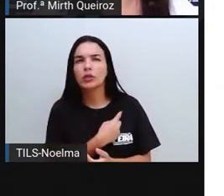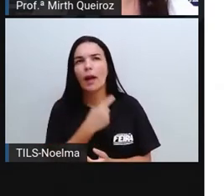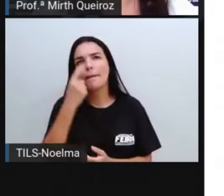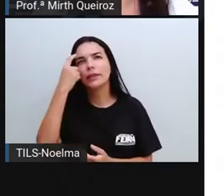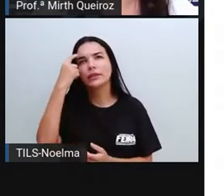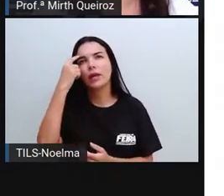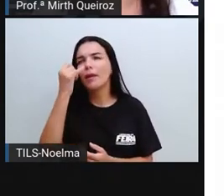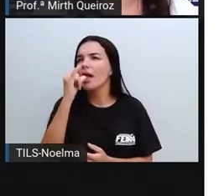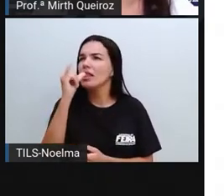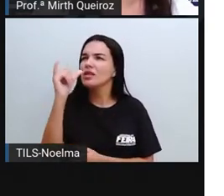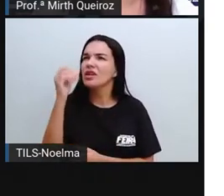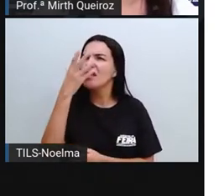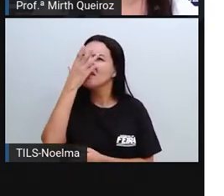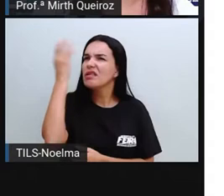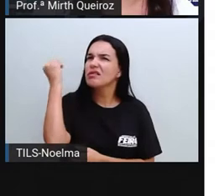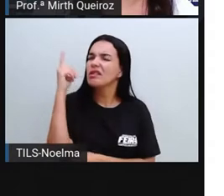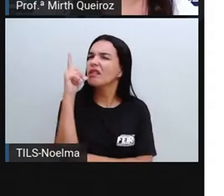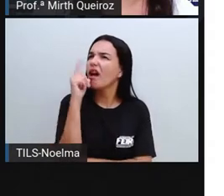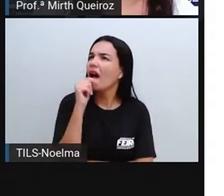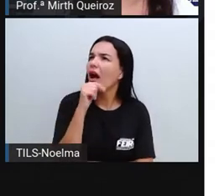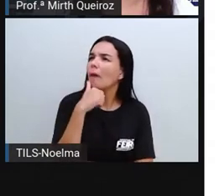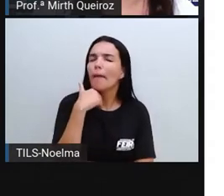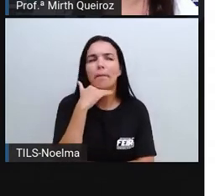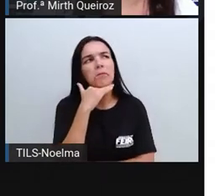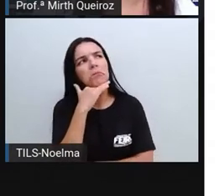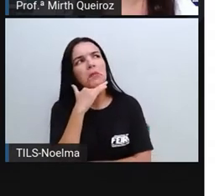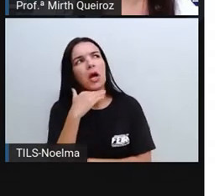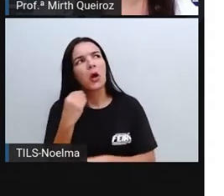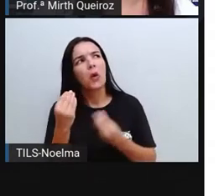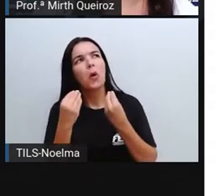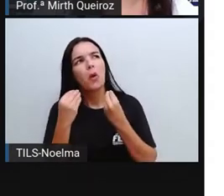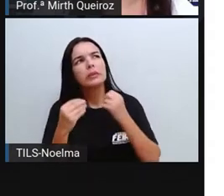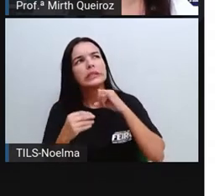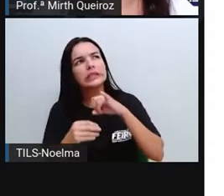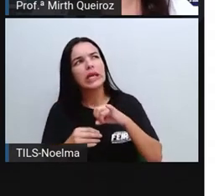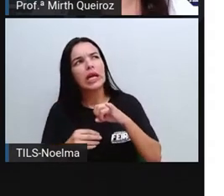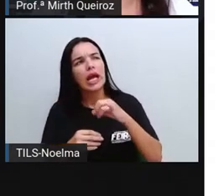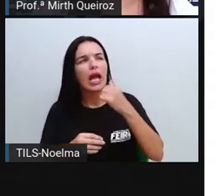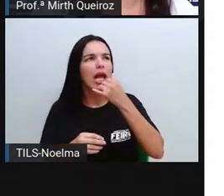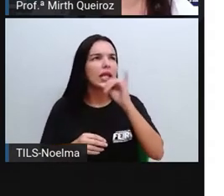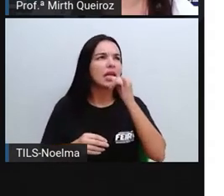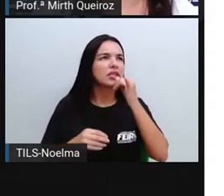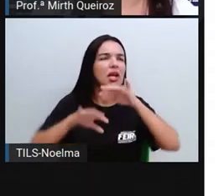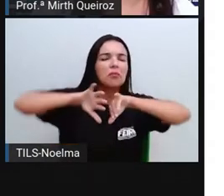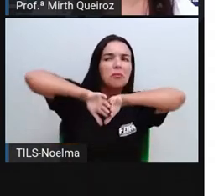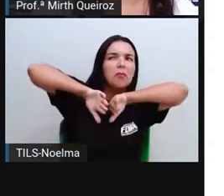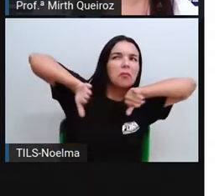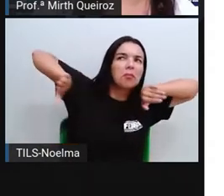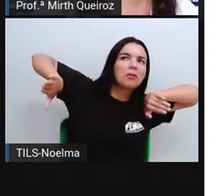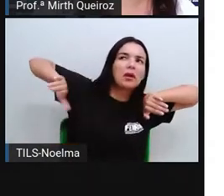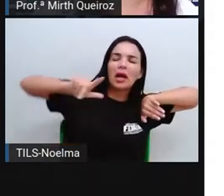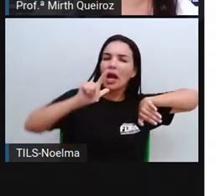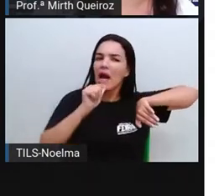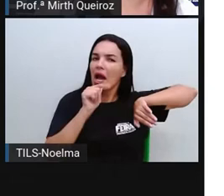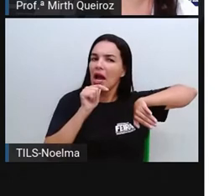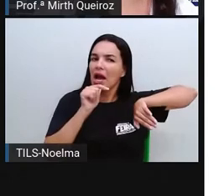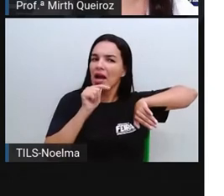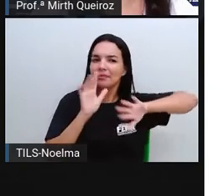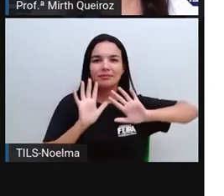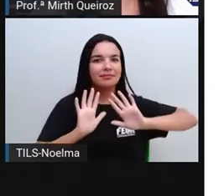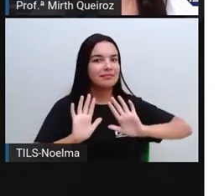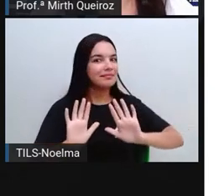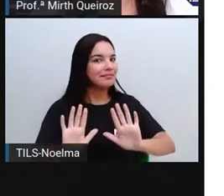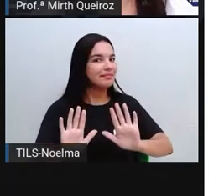a gente esquece da água, né? Como se a energia fosse independente da água, né? Mas quando a gente